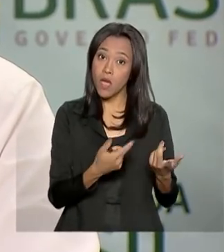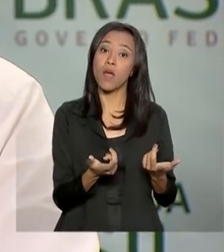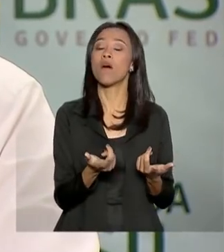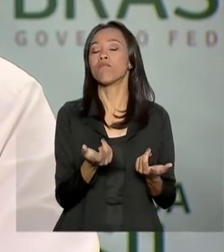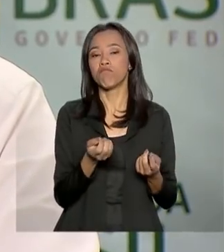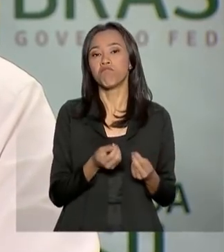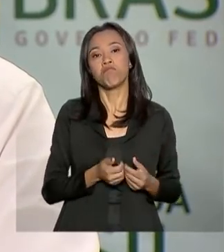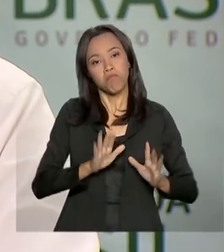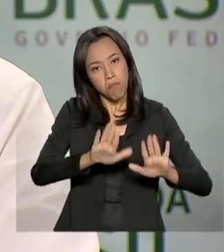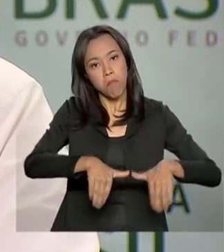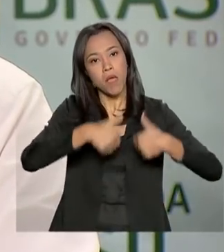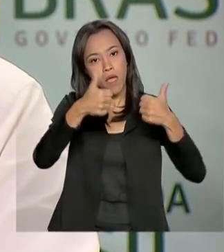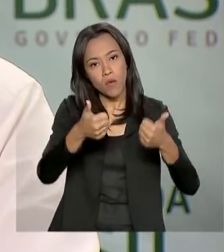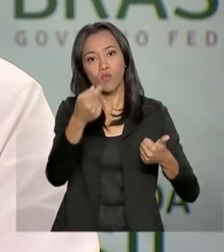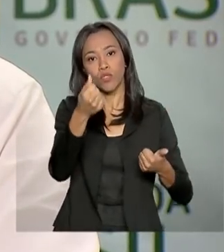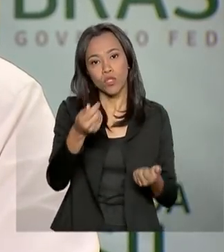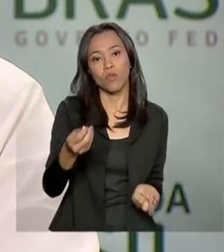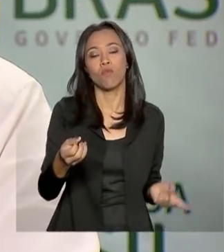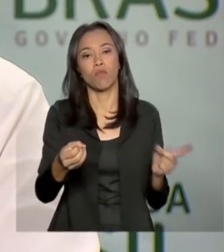proporcional ao que volte.